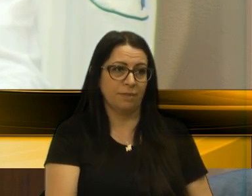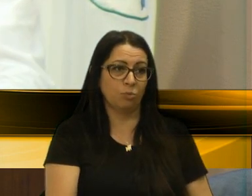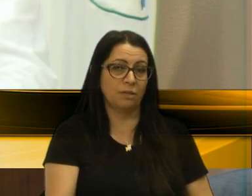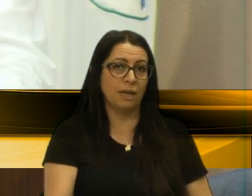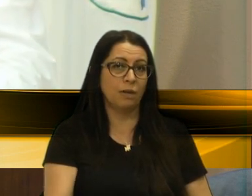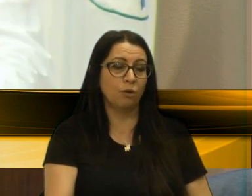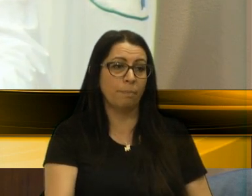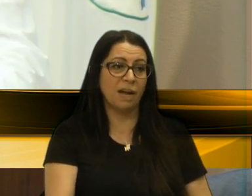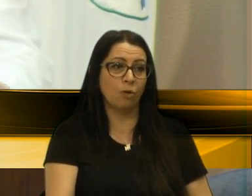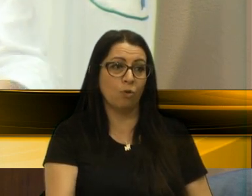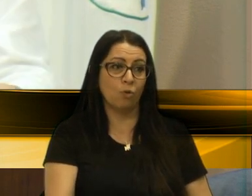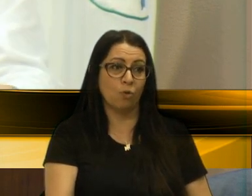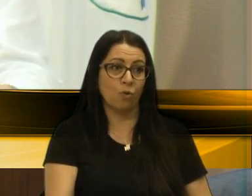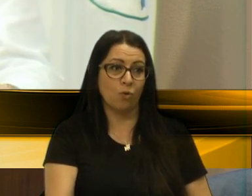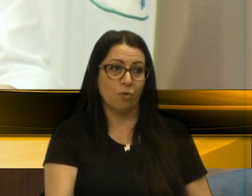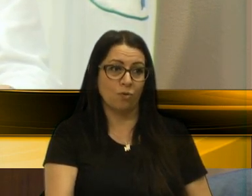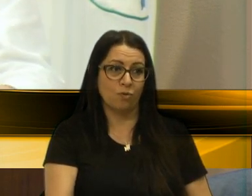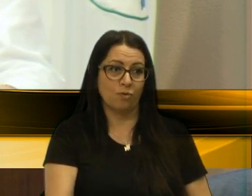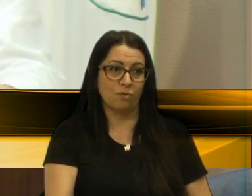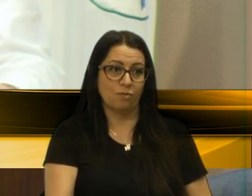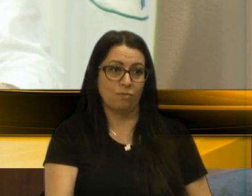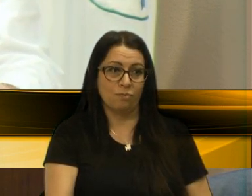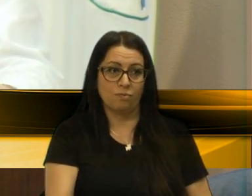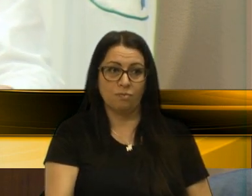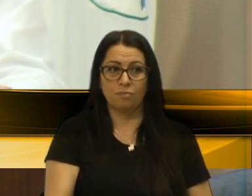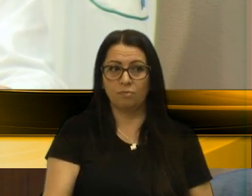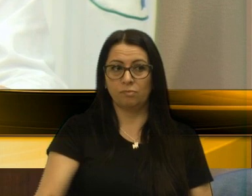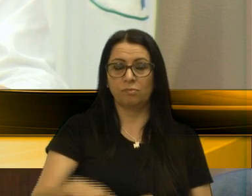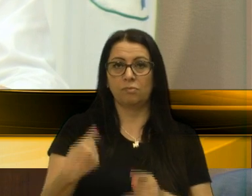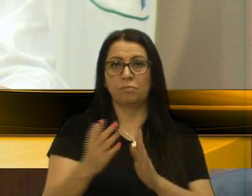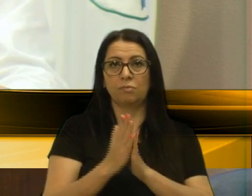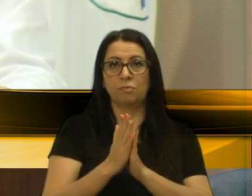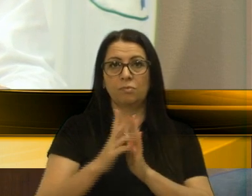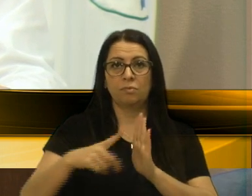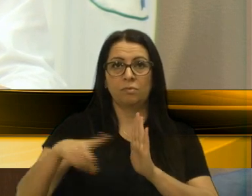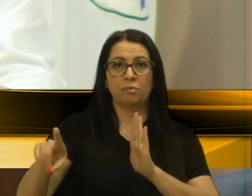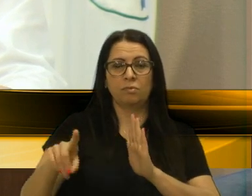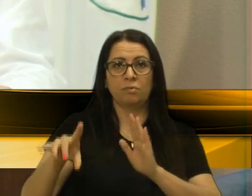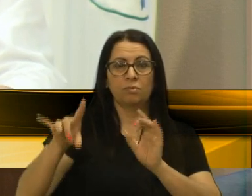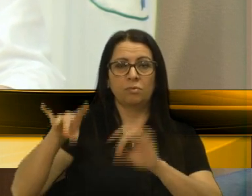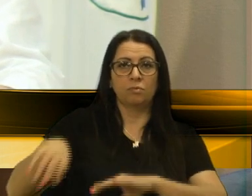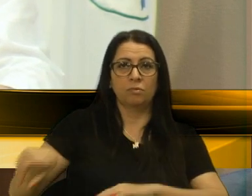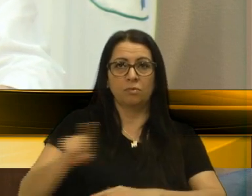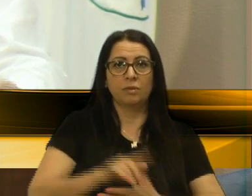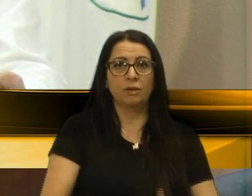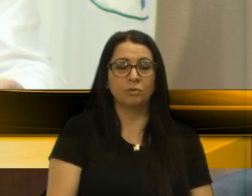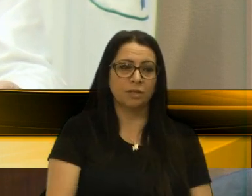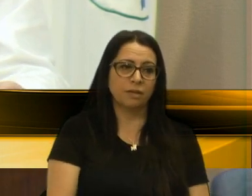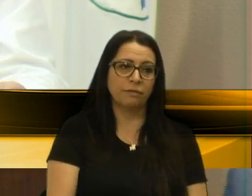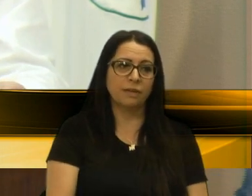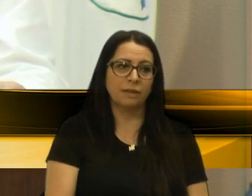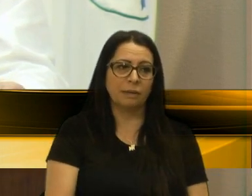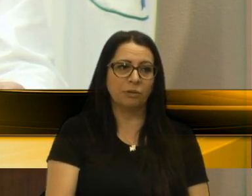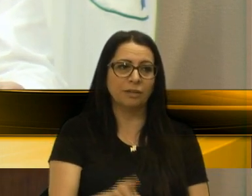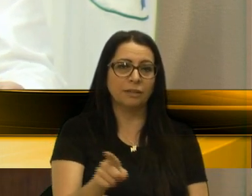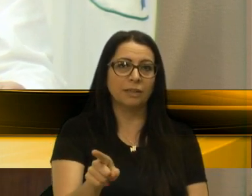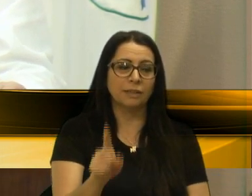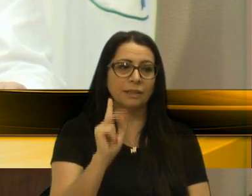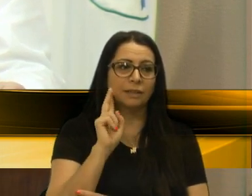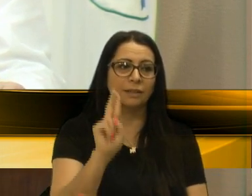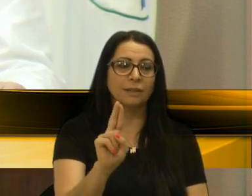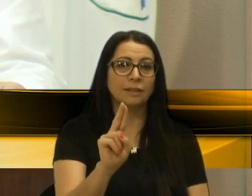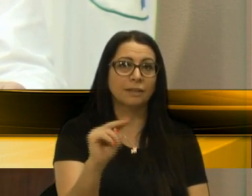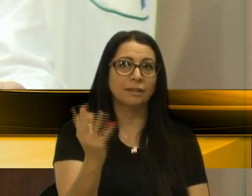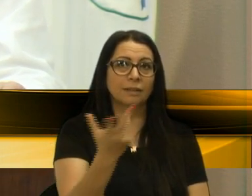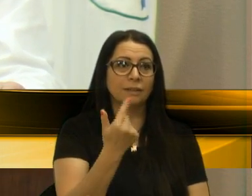Manifestações da procuradora Cássia Acum. Pelo amor de Deus, se demita desse cargo. Se demita desse cargo. Nunca vi